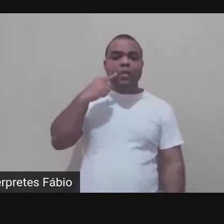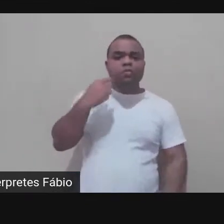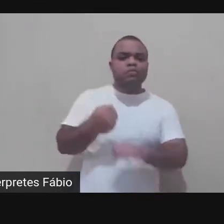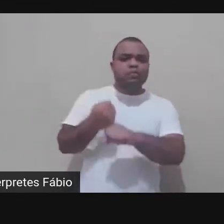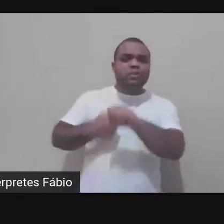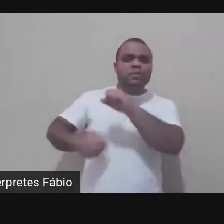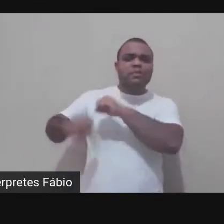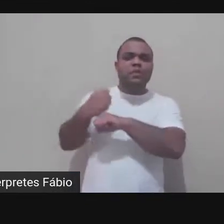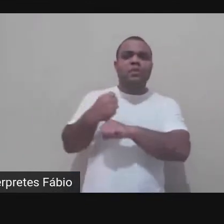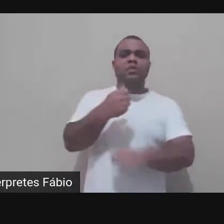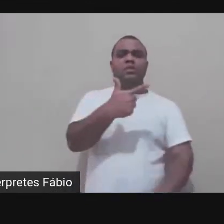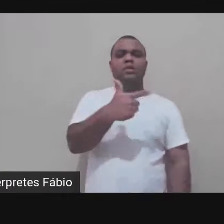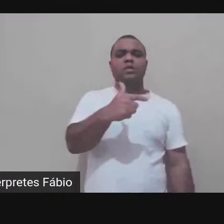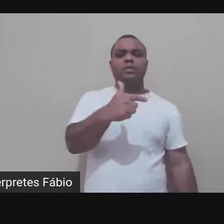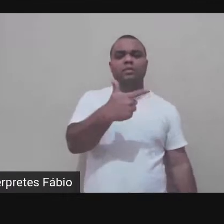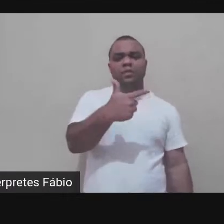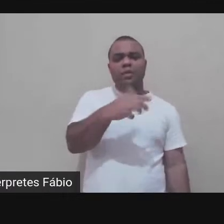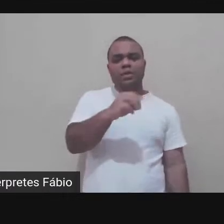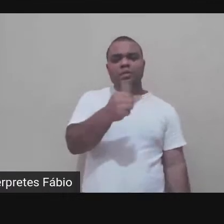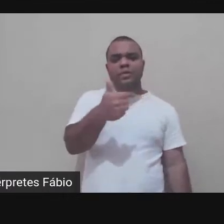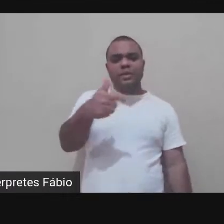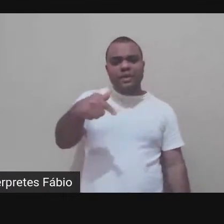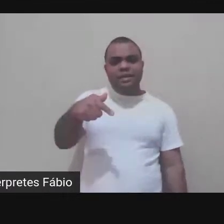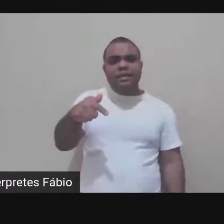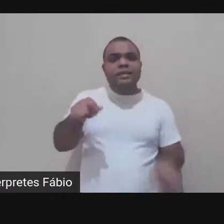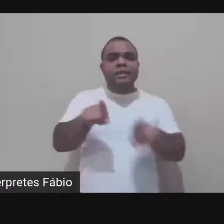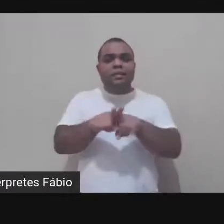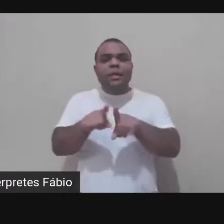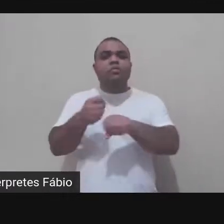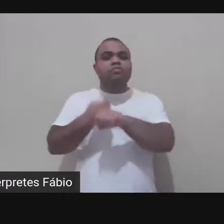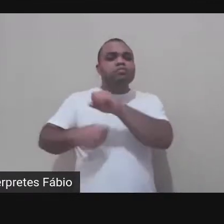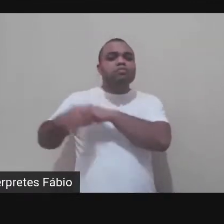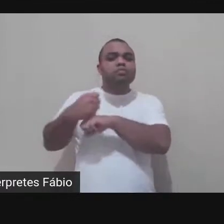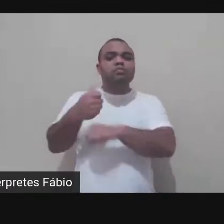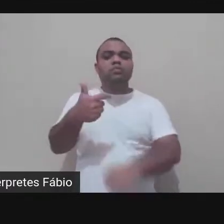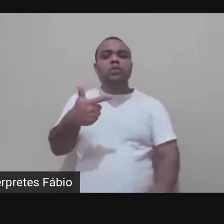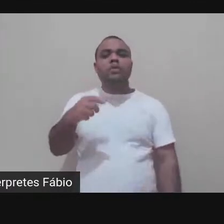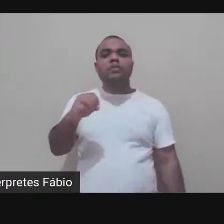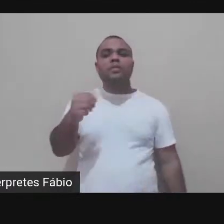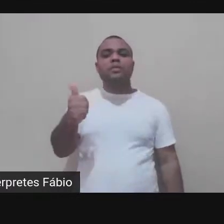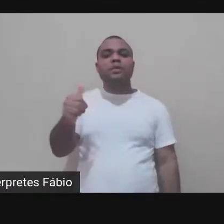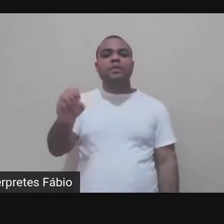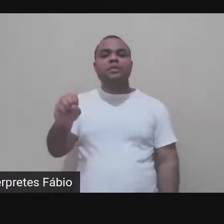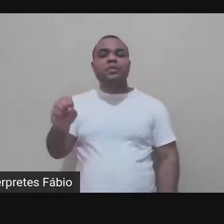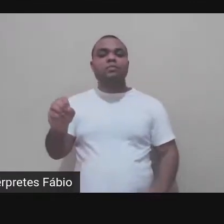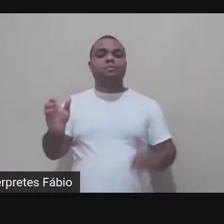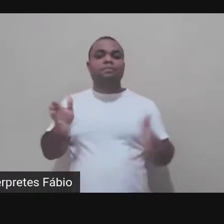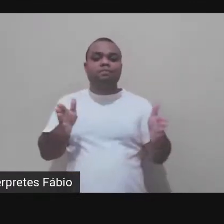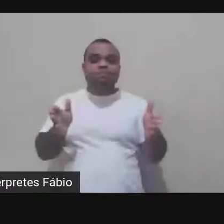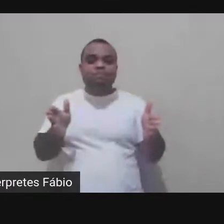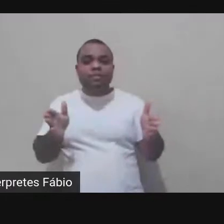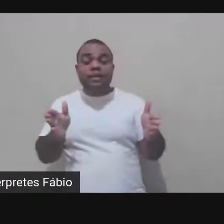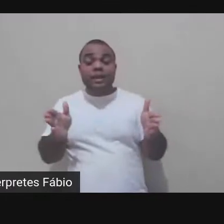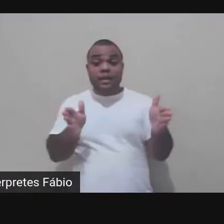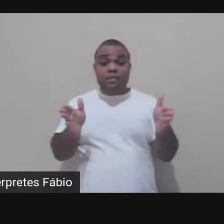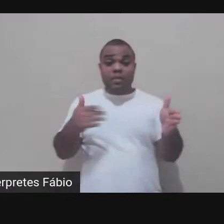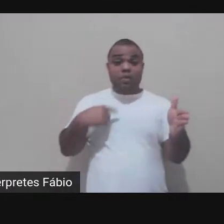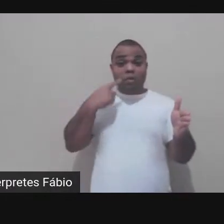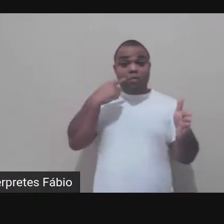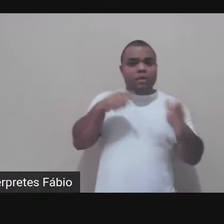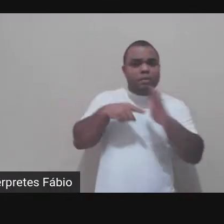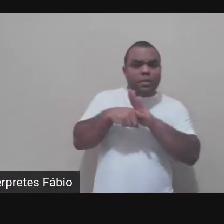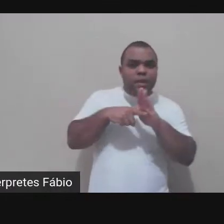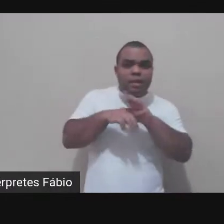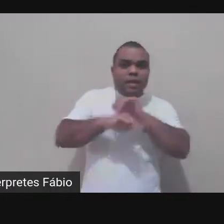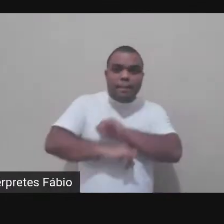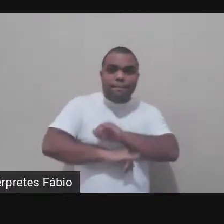foi uma experiência muito incrível porque eu comecei a conseguir ver minha pesquisa chegando em outras pessoas de verdade o vídeo